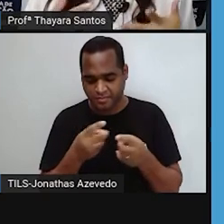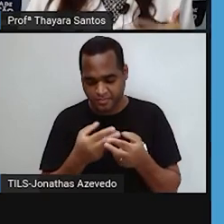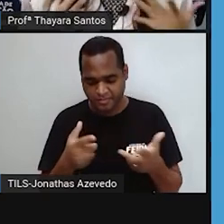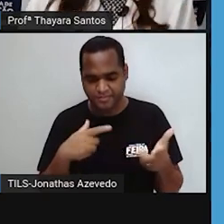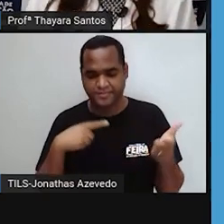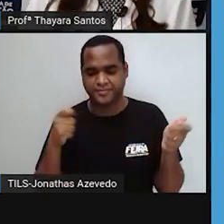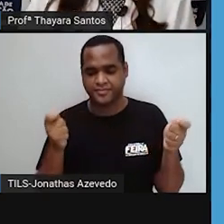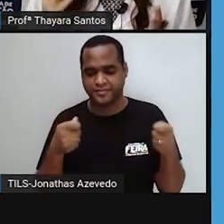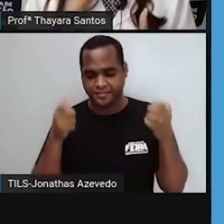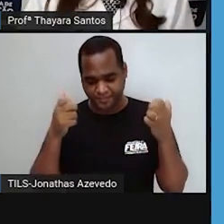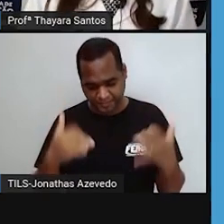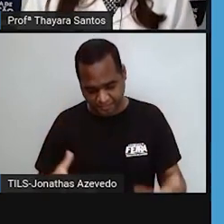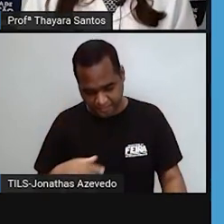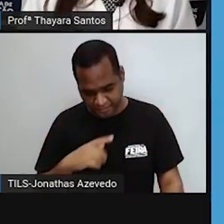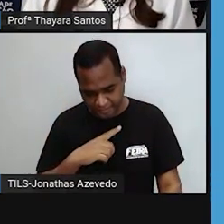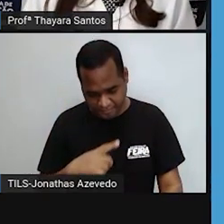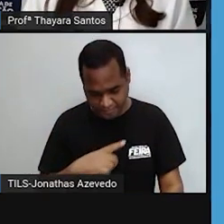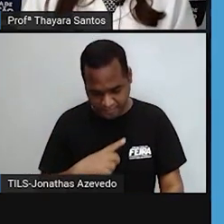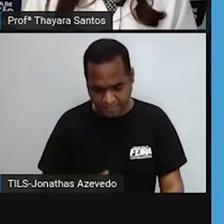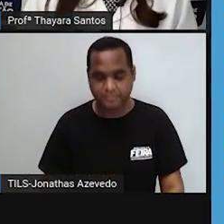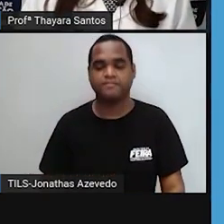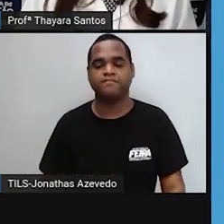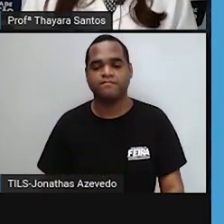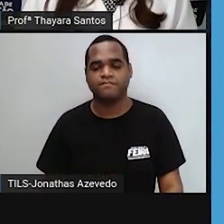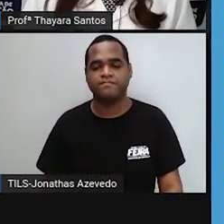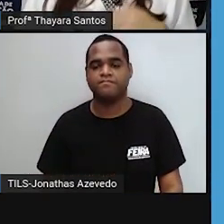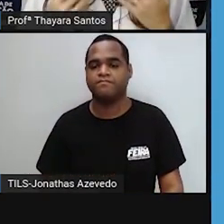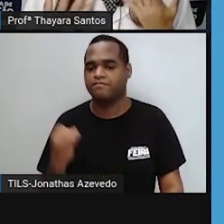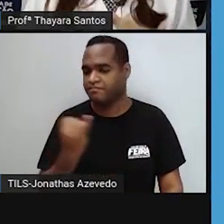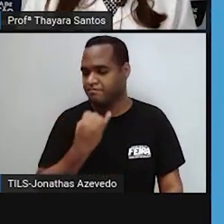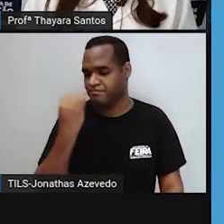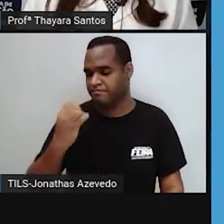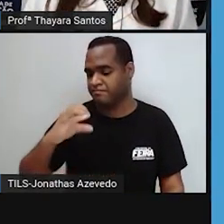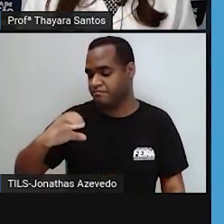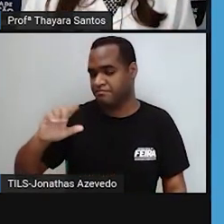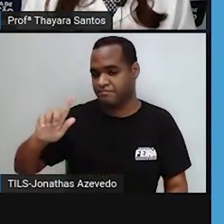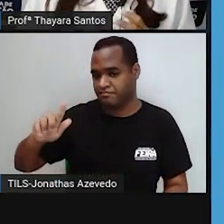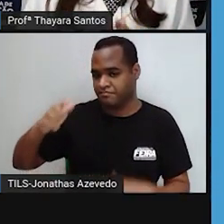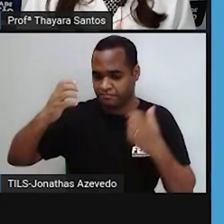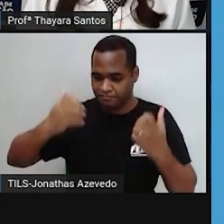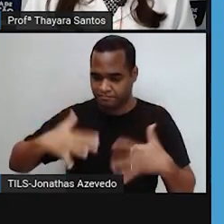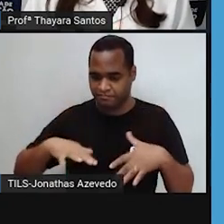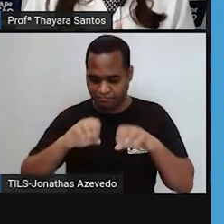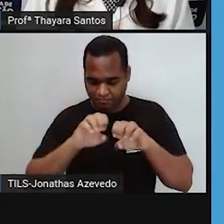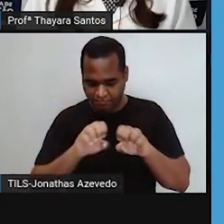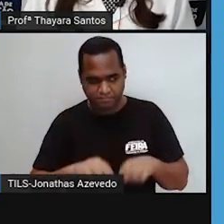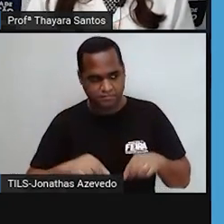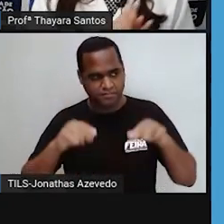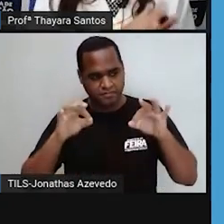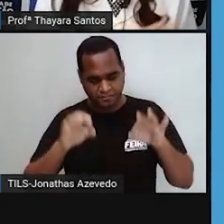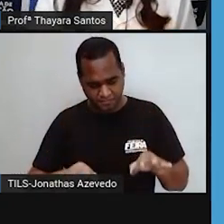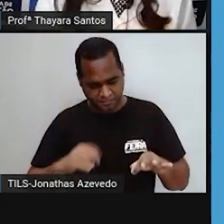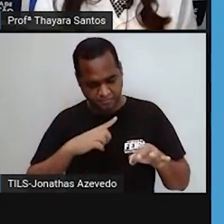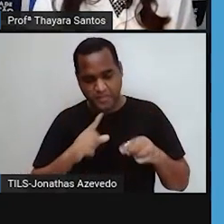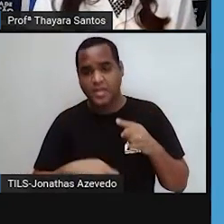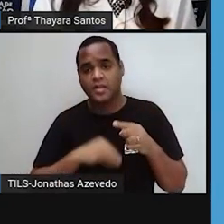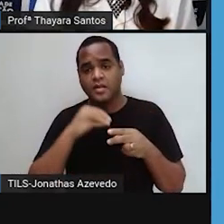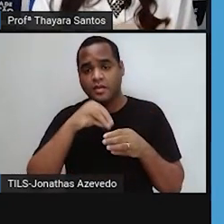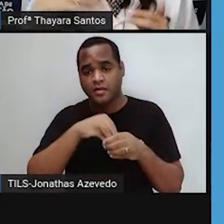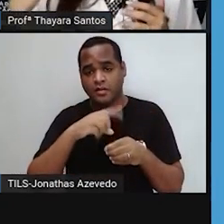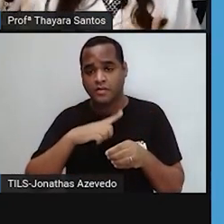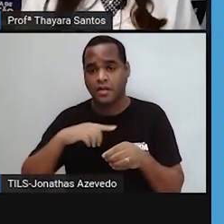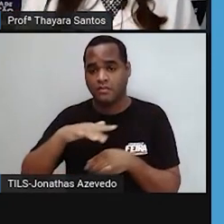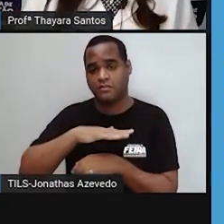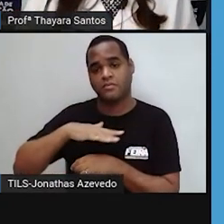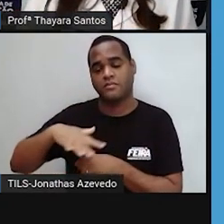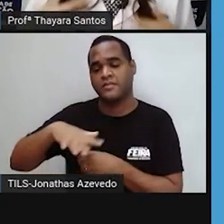a função muito importante do complexo golgiense. E o complexo golgiense, ele está presente nas células eucarióticas animais